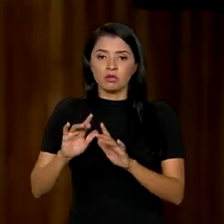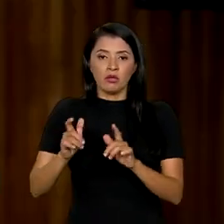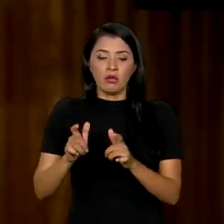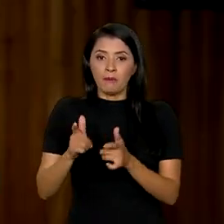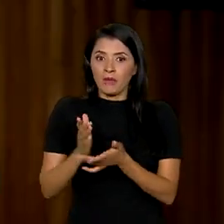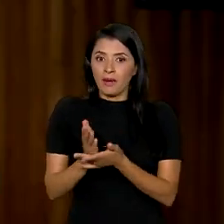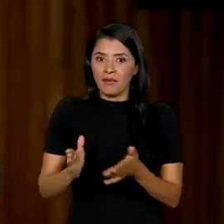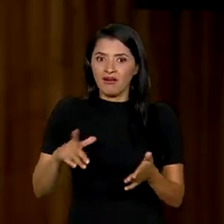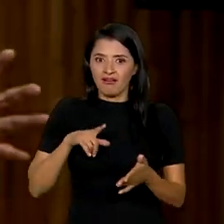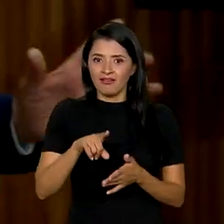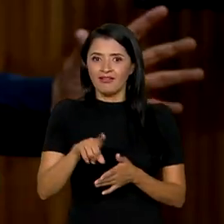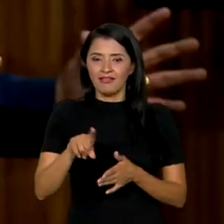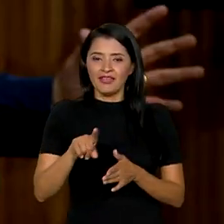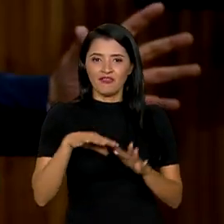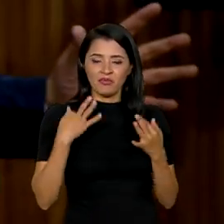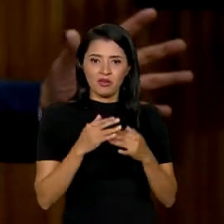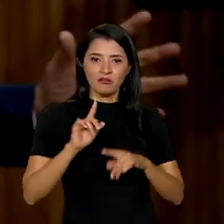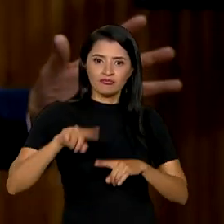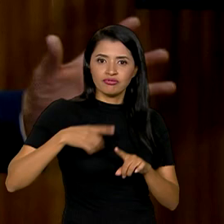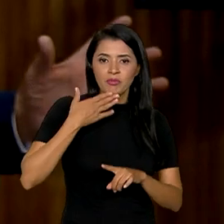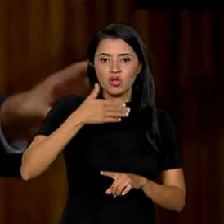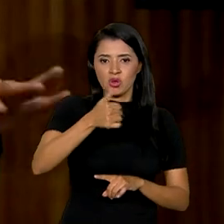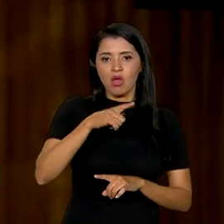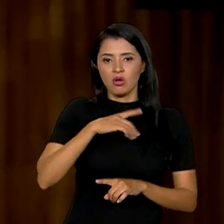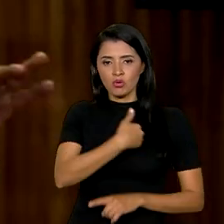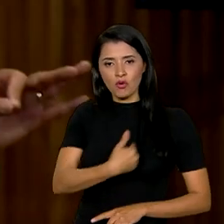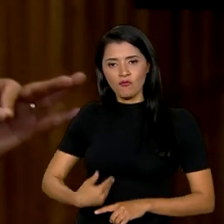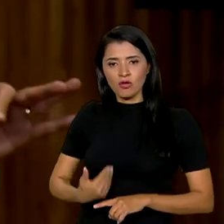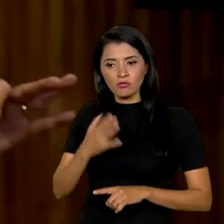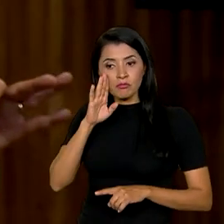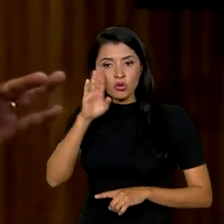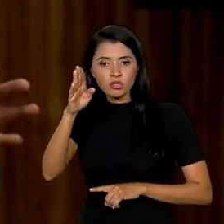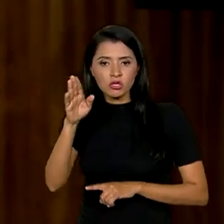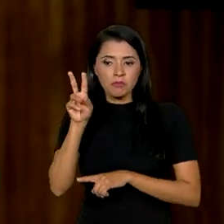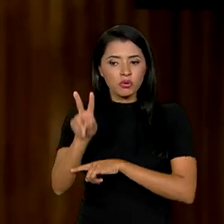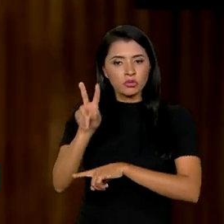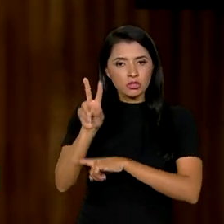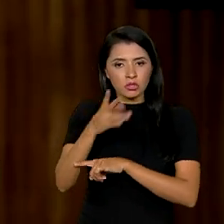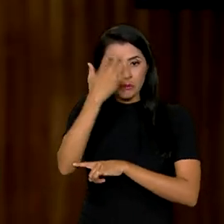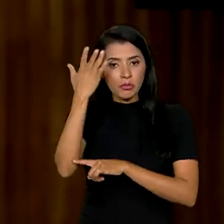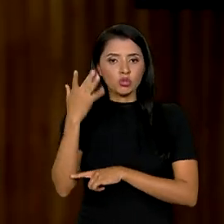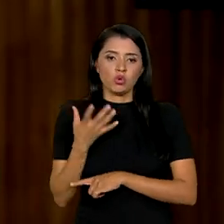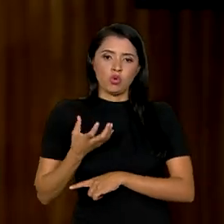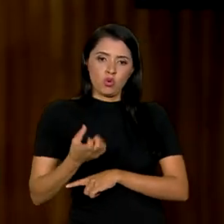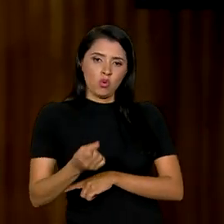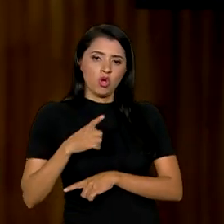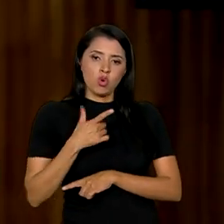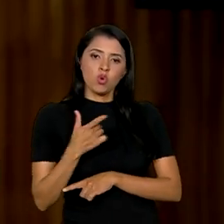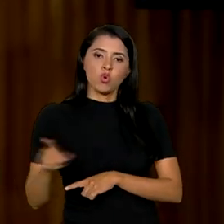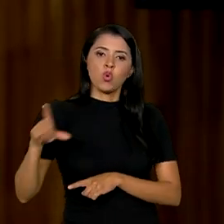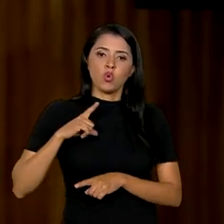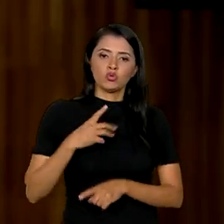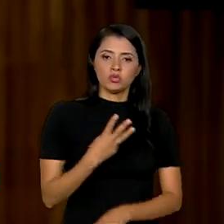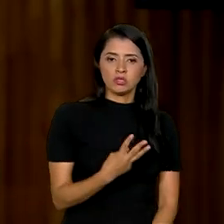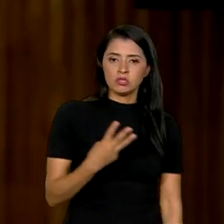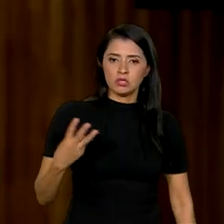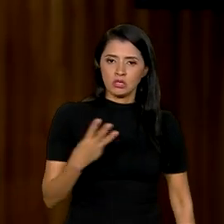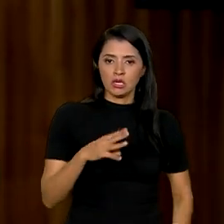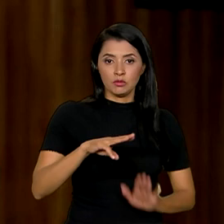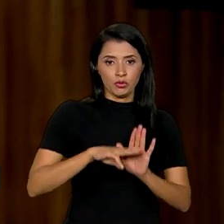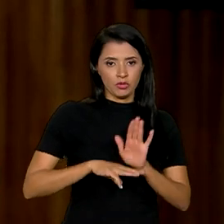famílias, o governo federal prioriza a proteção dos beneficiados com outros 33